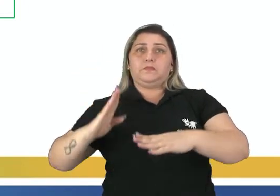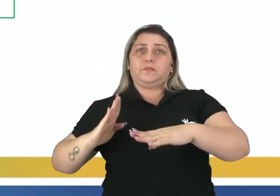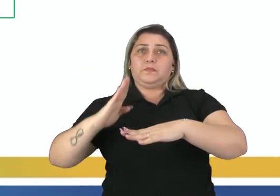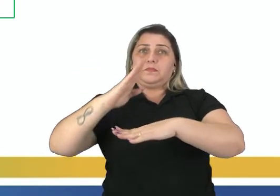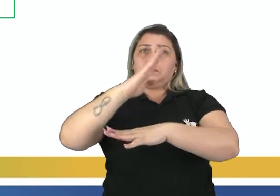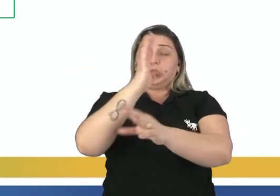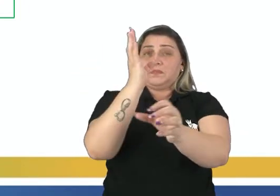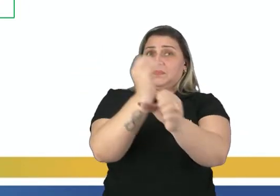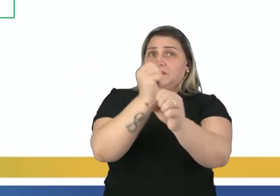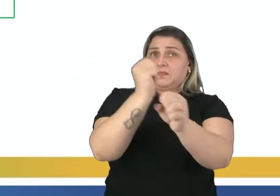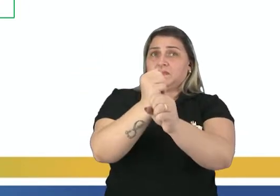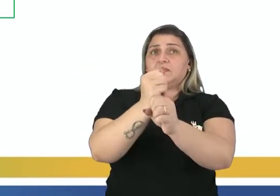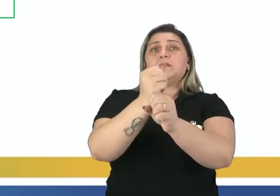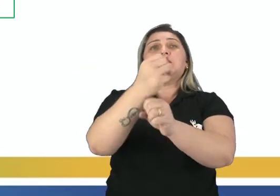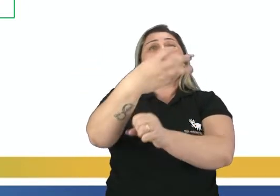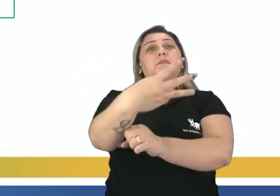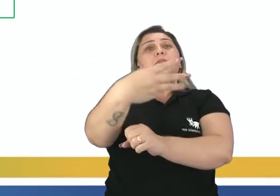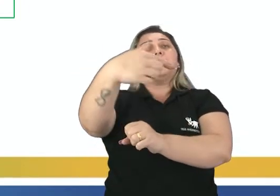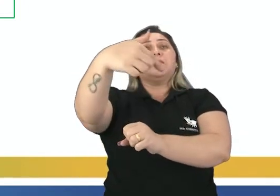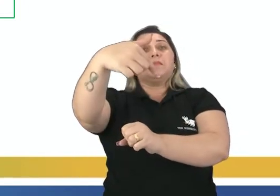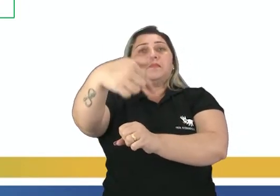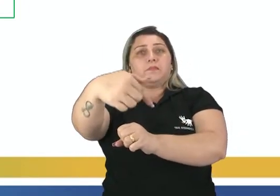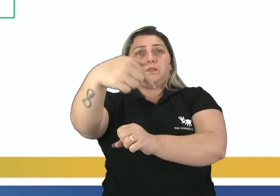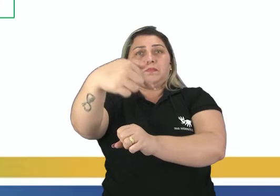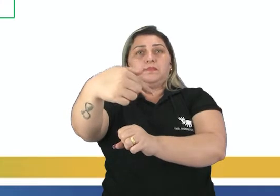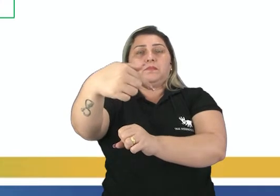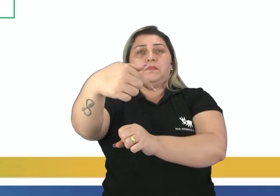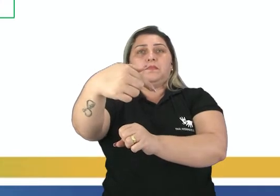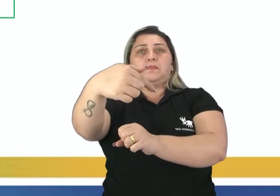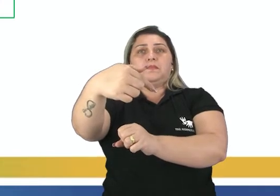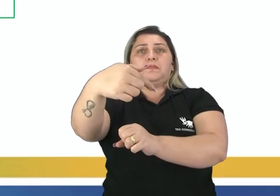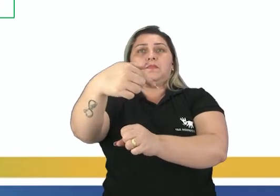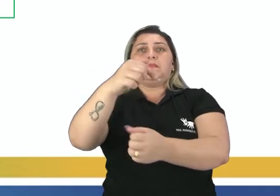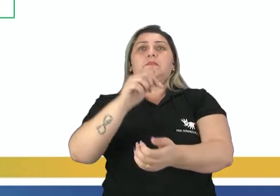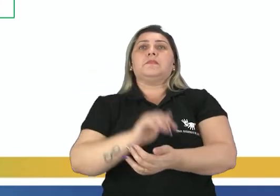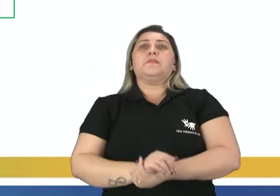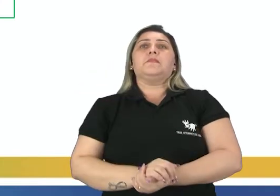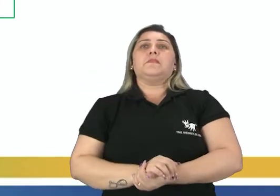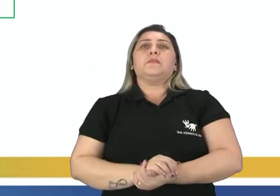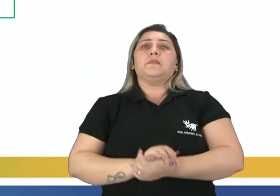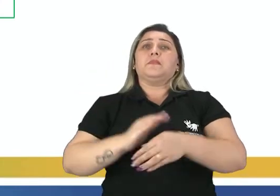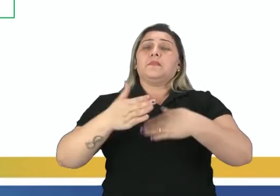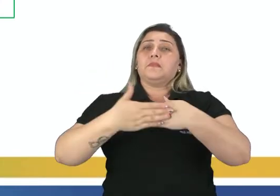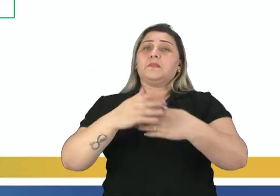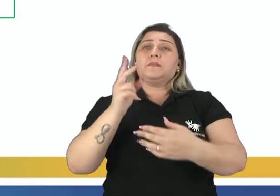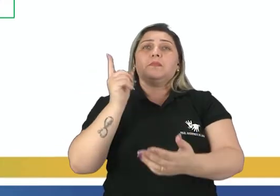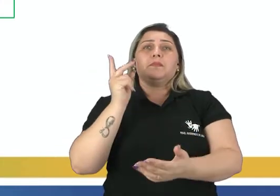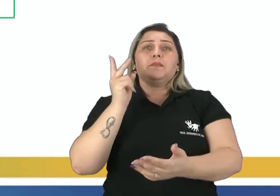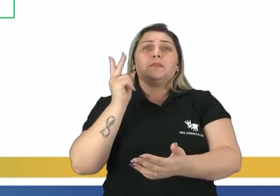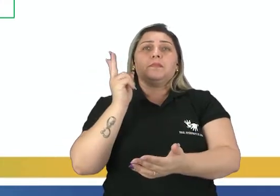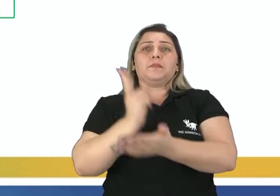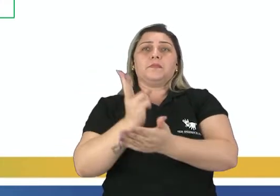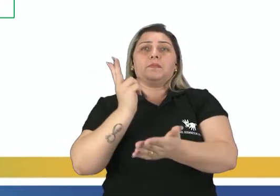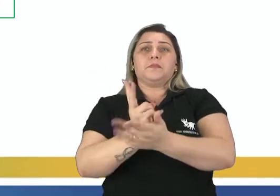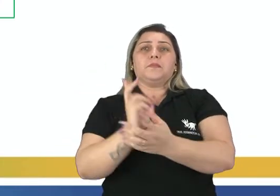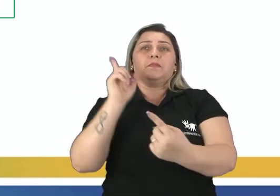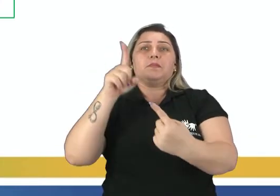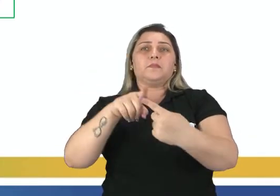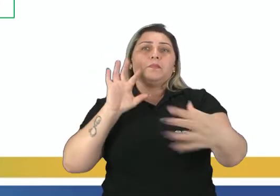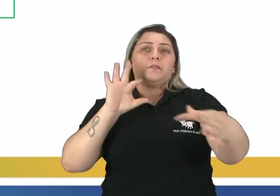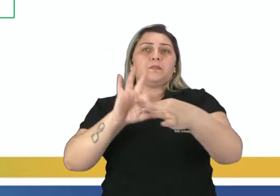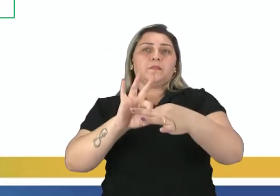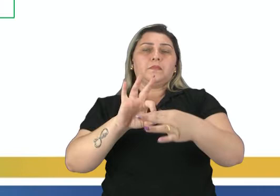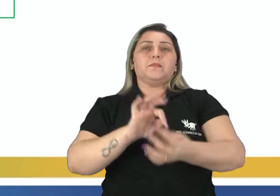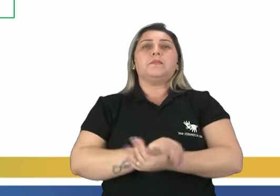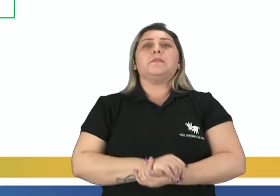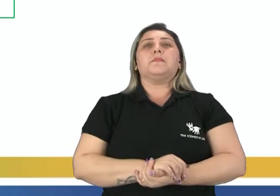740 diagonais no total neste polígono e 37 diagonais partindo de um